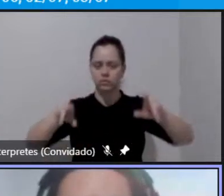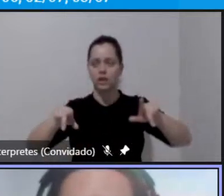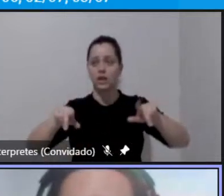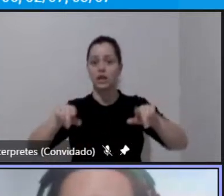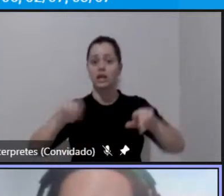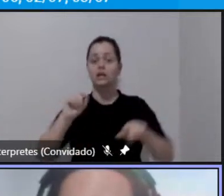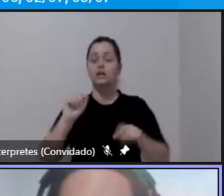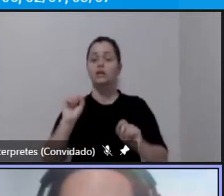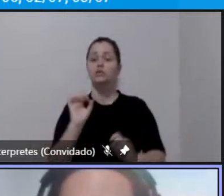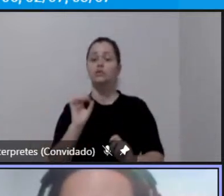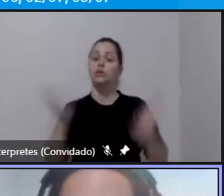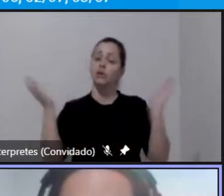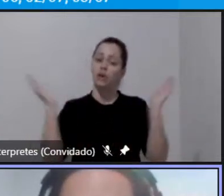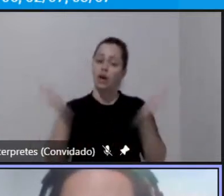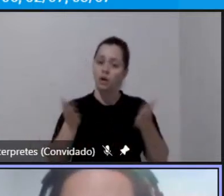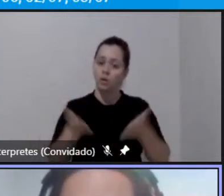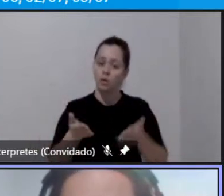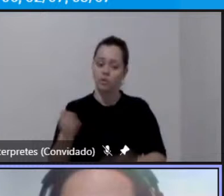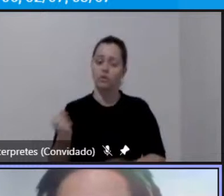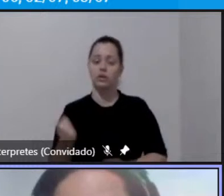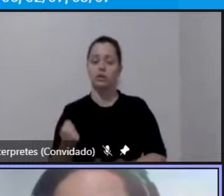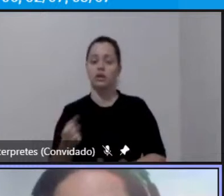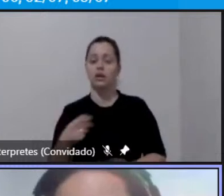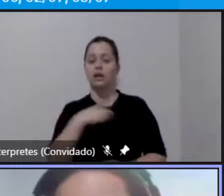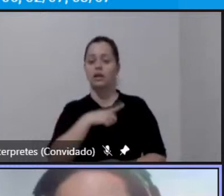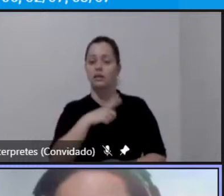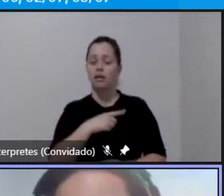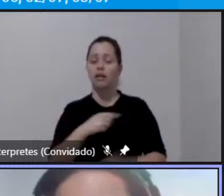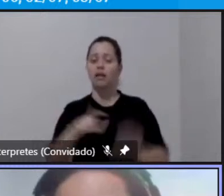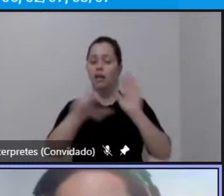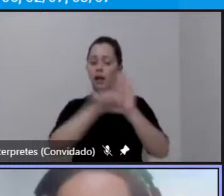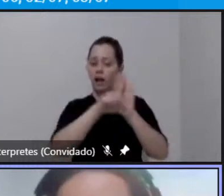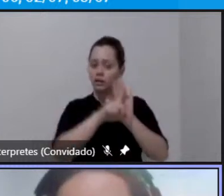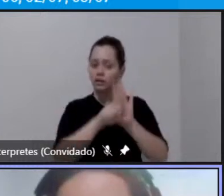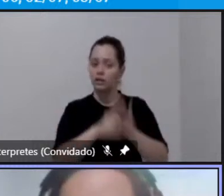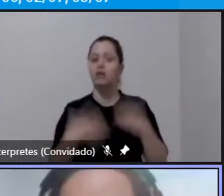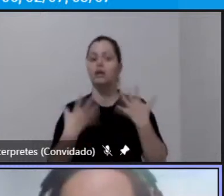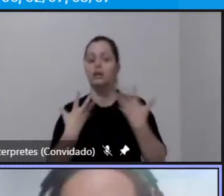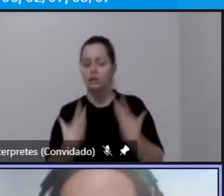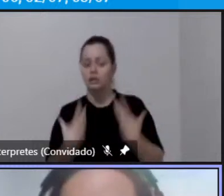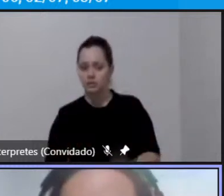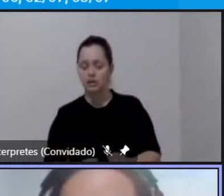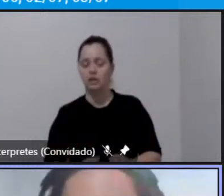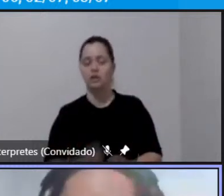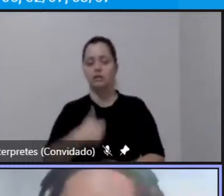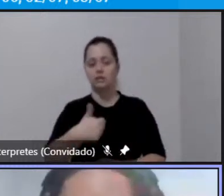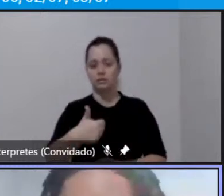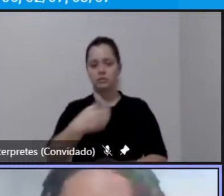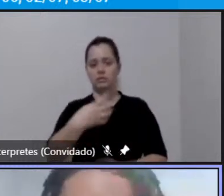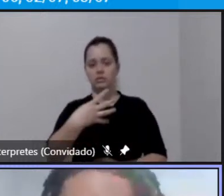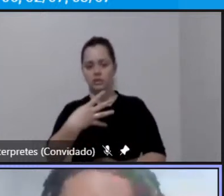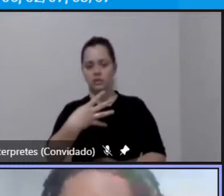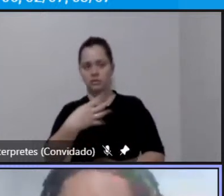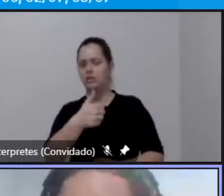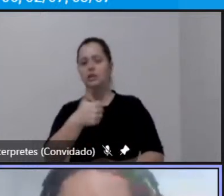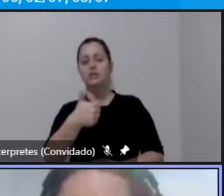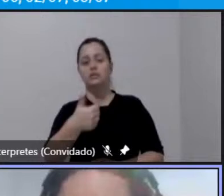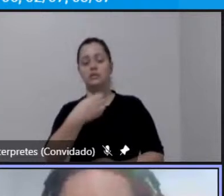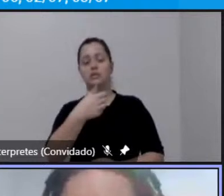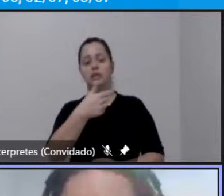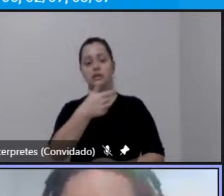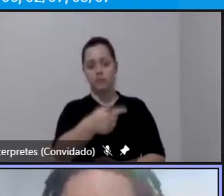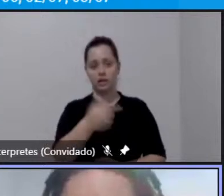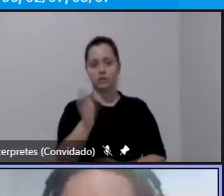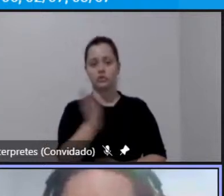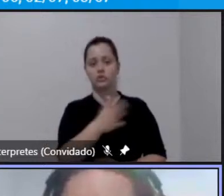a gente teve teve a lei aprovada o ano passado a 17 293 que